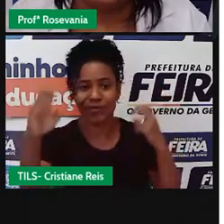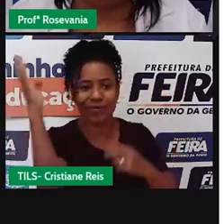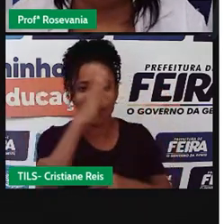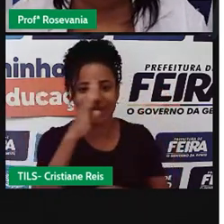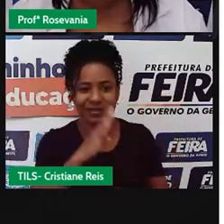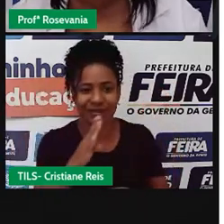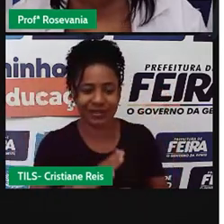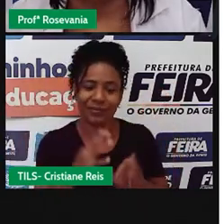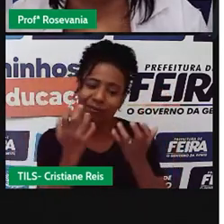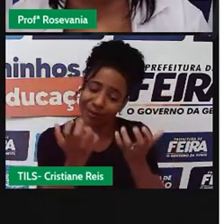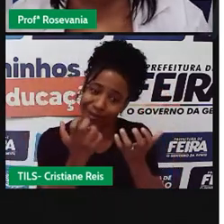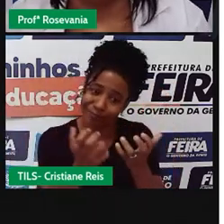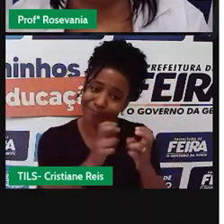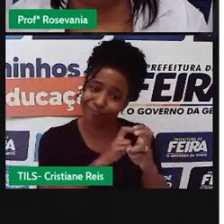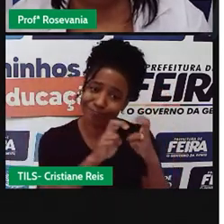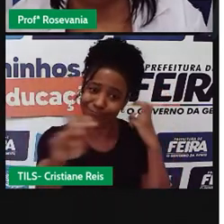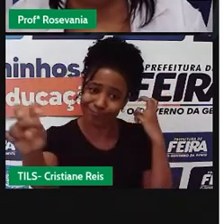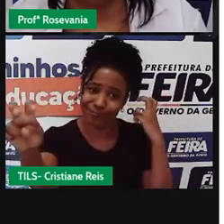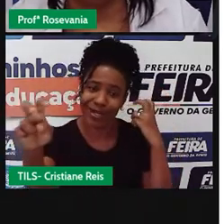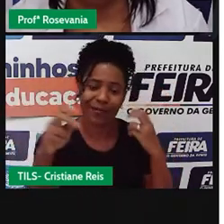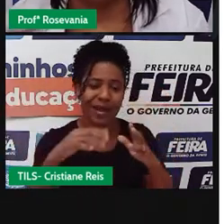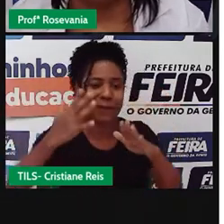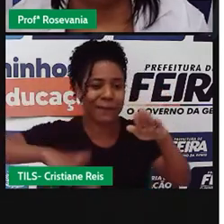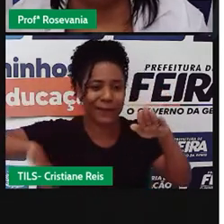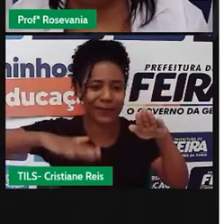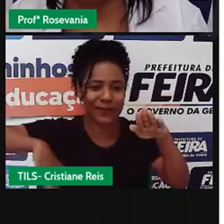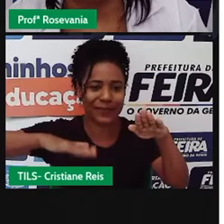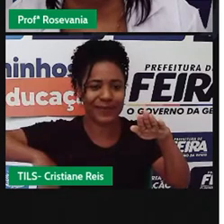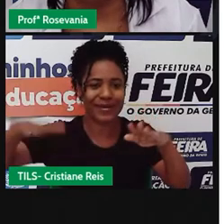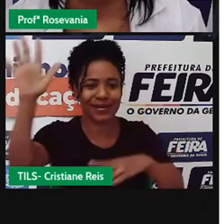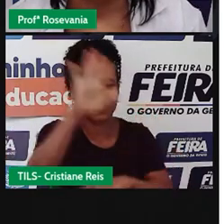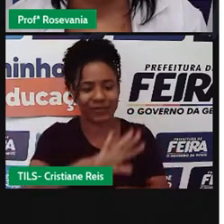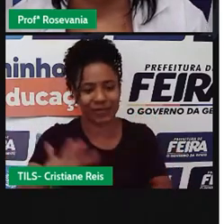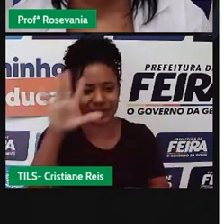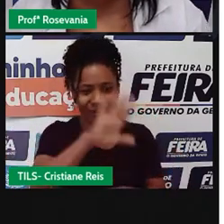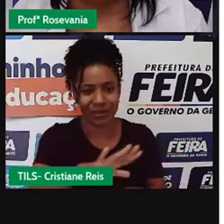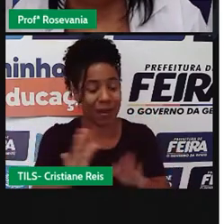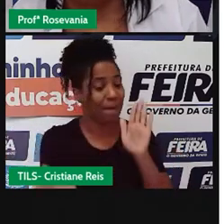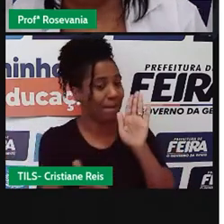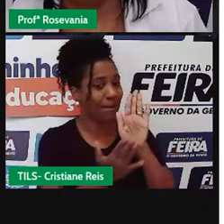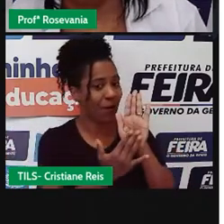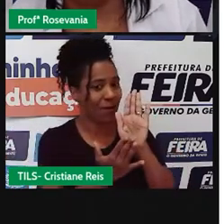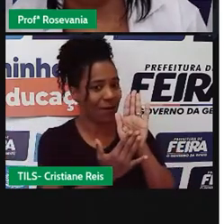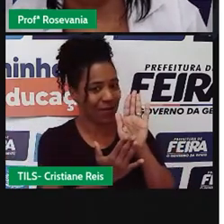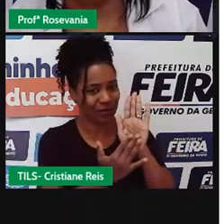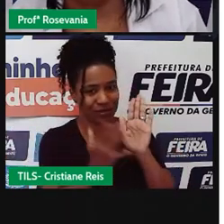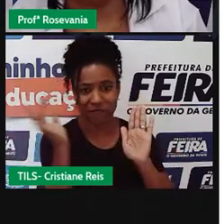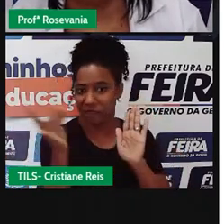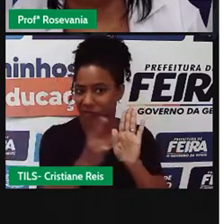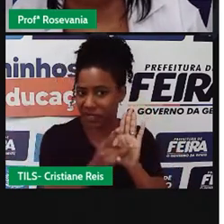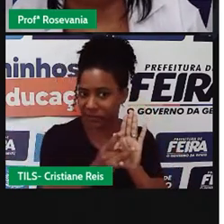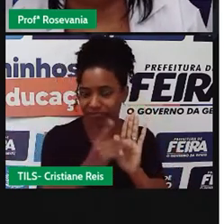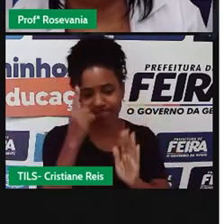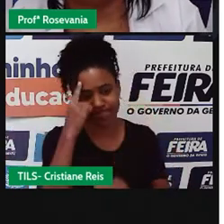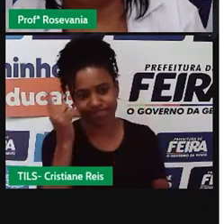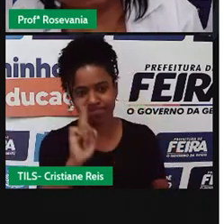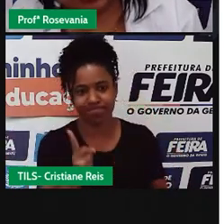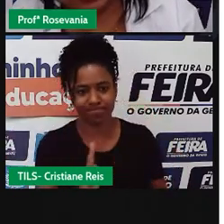ainda é proposta, não tem nada, né, no papel, não tem nada sendo construído. Por fim, temos os